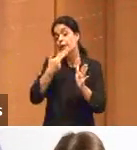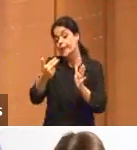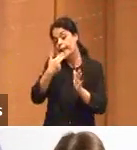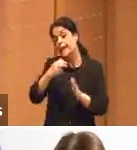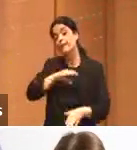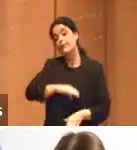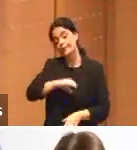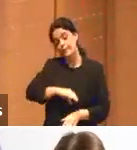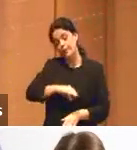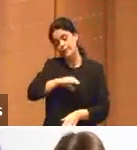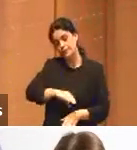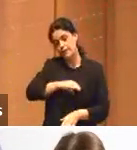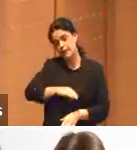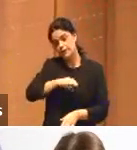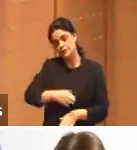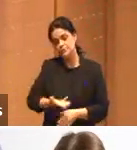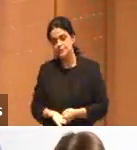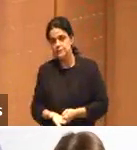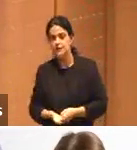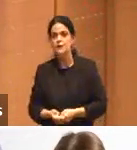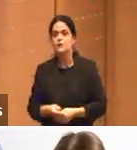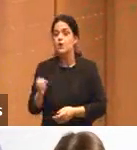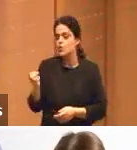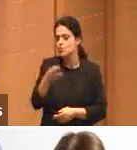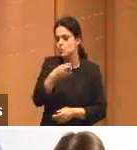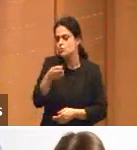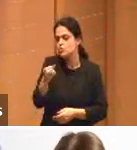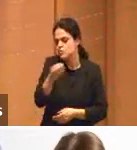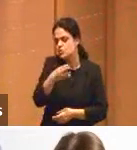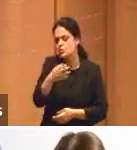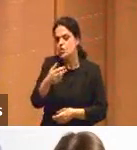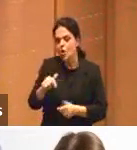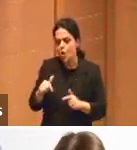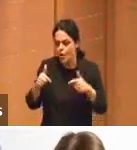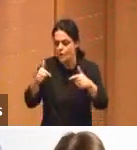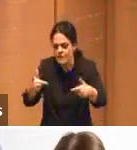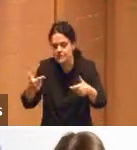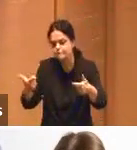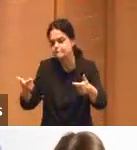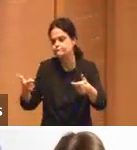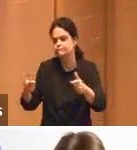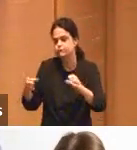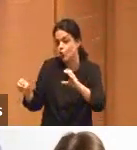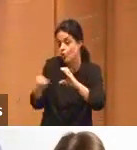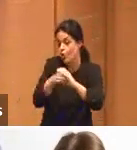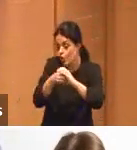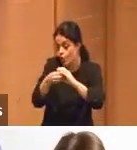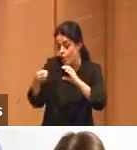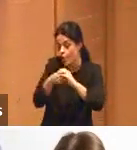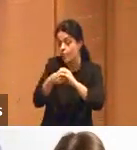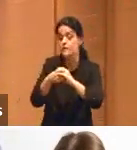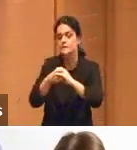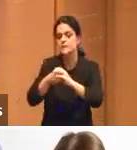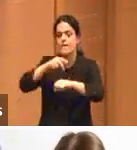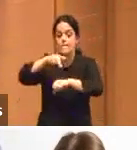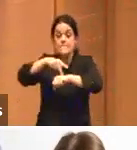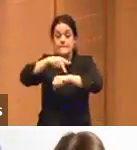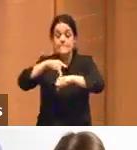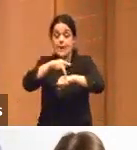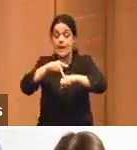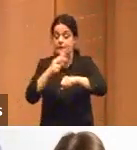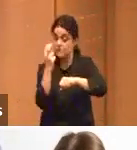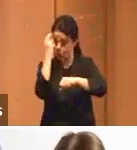é uma nova forma de colonizar os países com a cultura escrita em inglês e várias outras